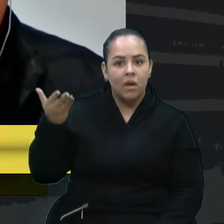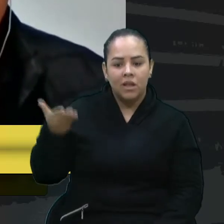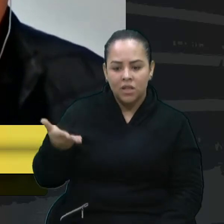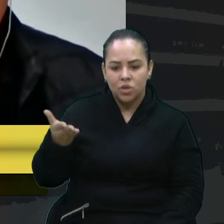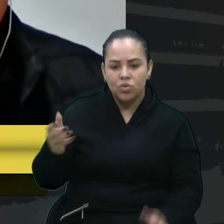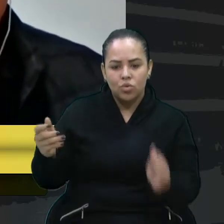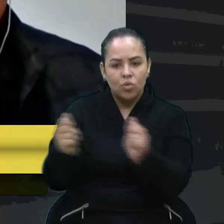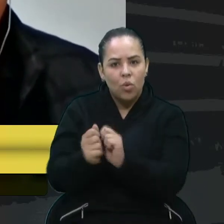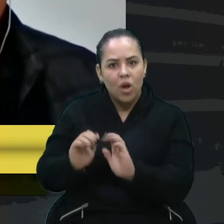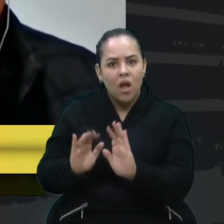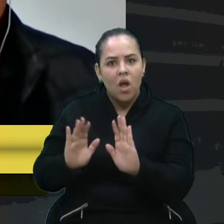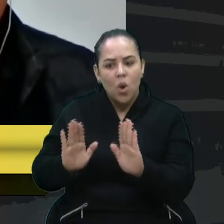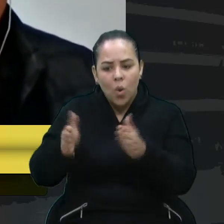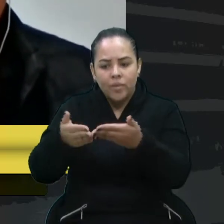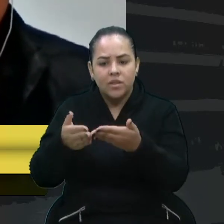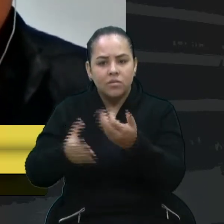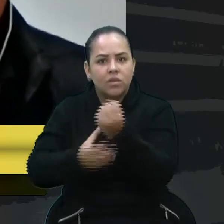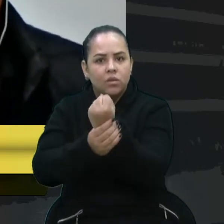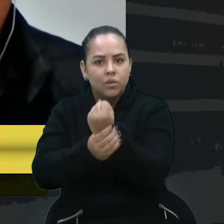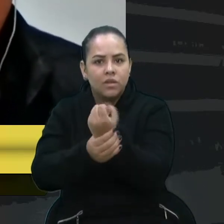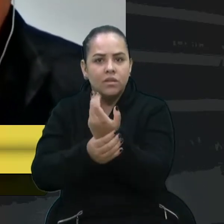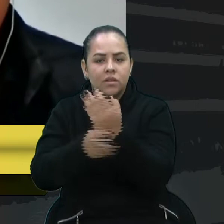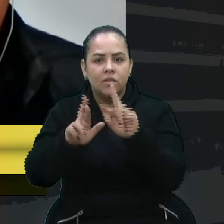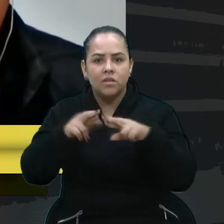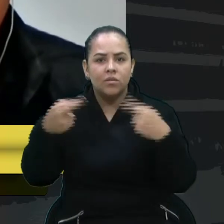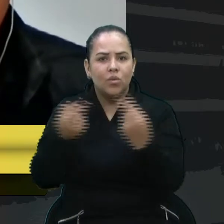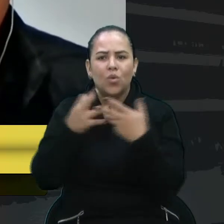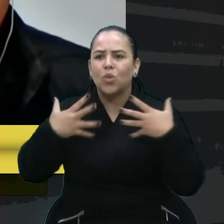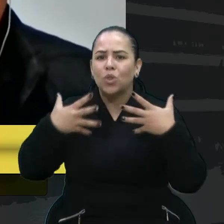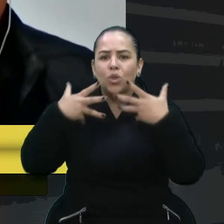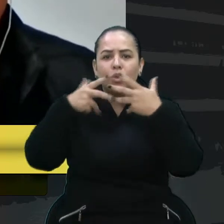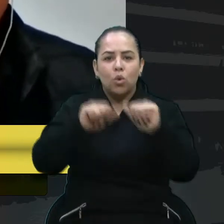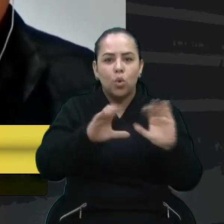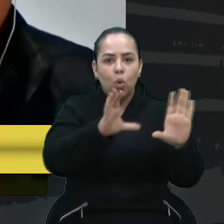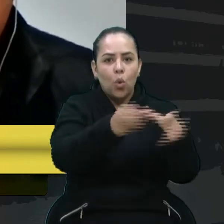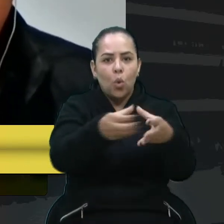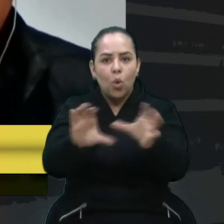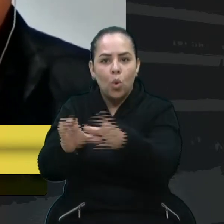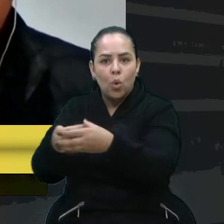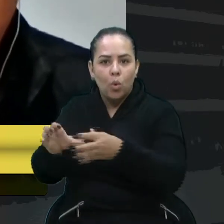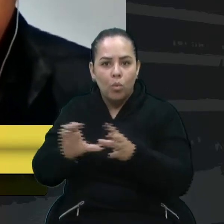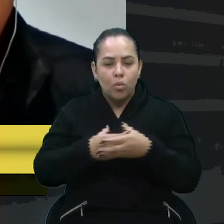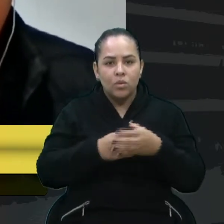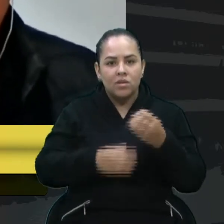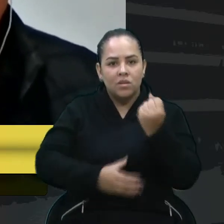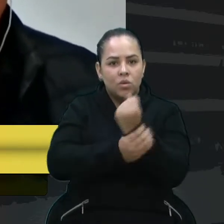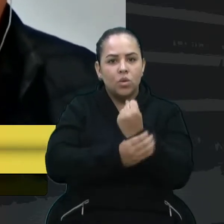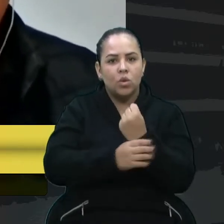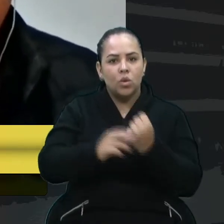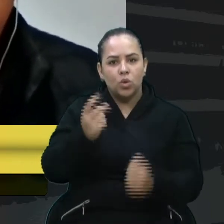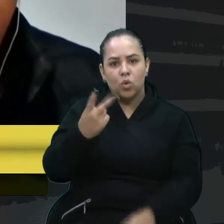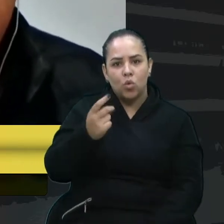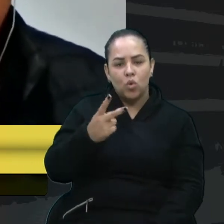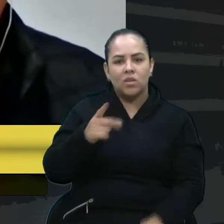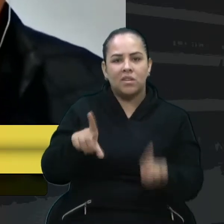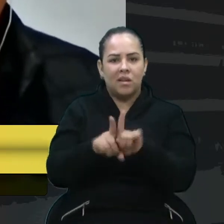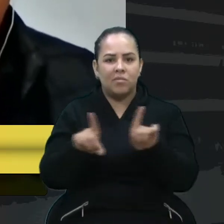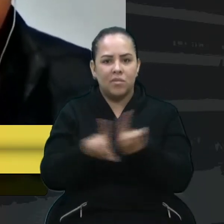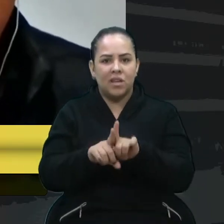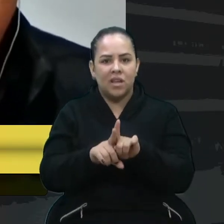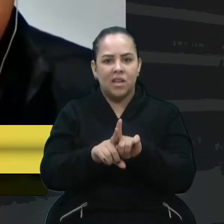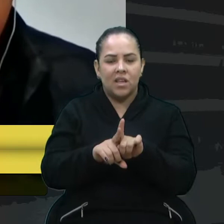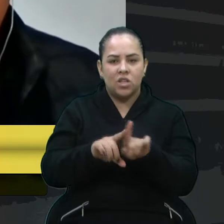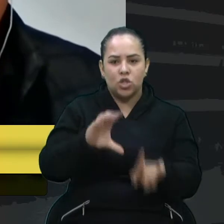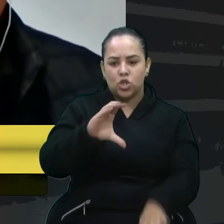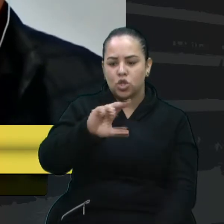Segurança, uma reunião com todos os órgãos de segurança, com o 12, com o Choque, com os coronéis, com os